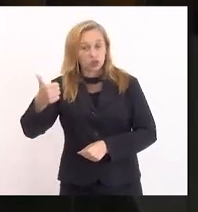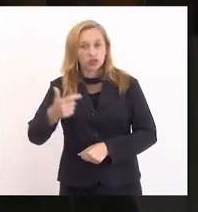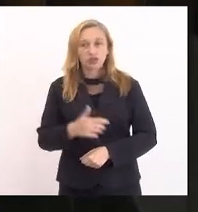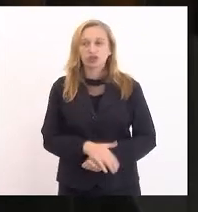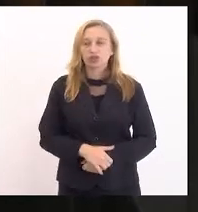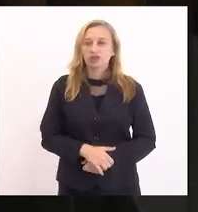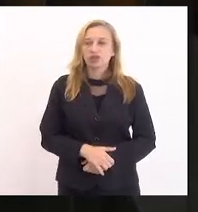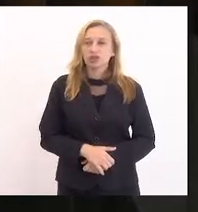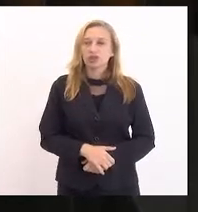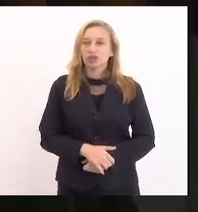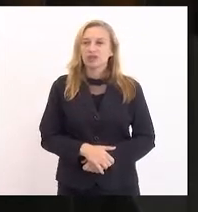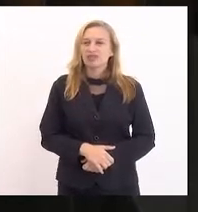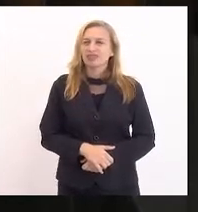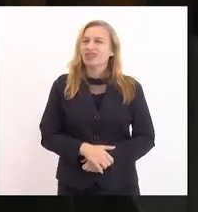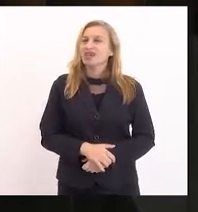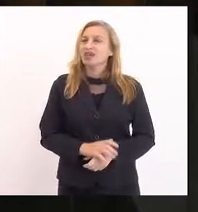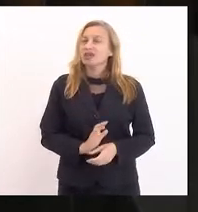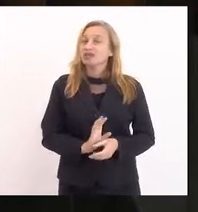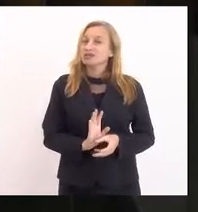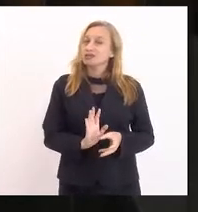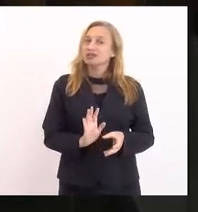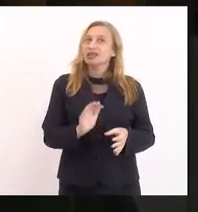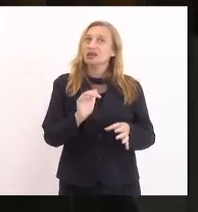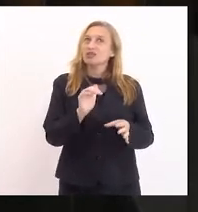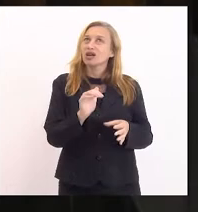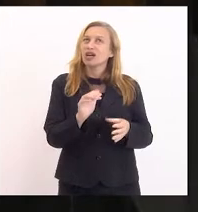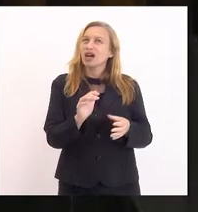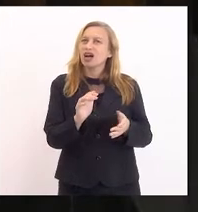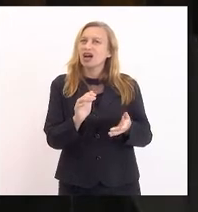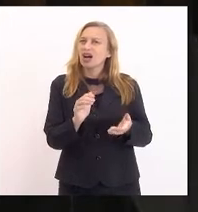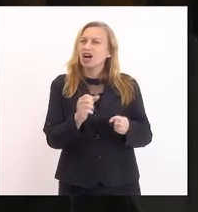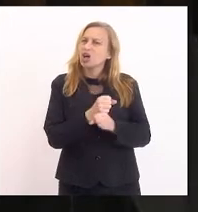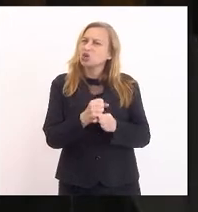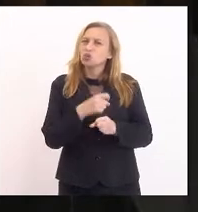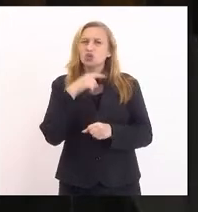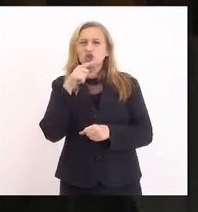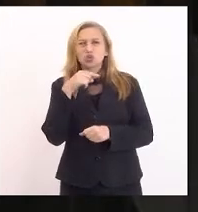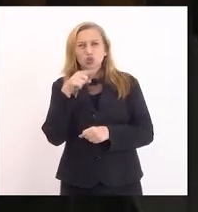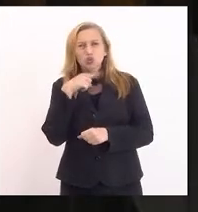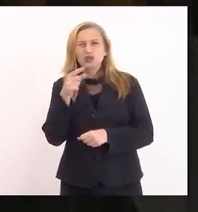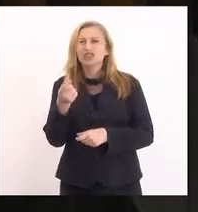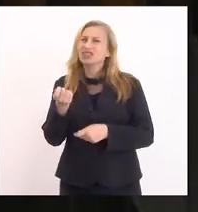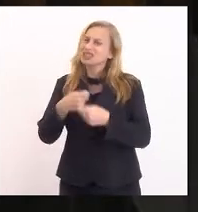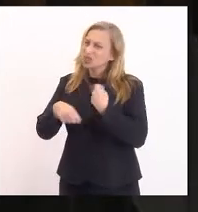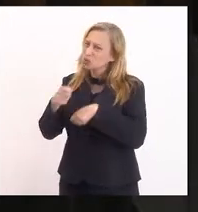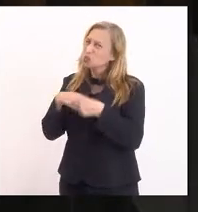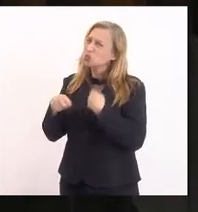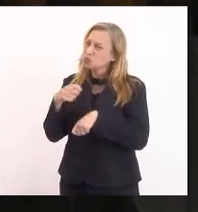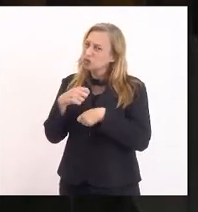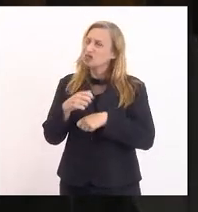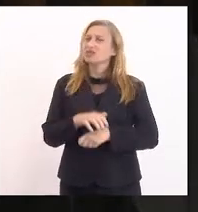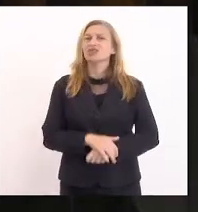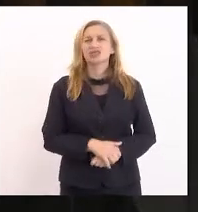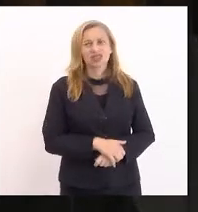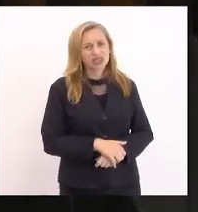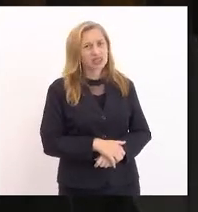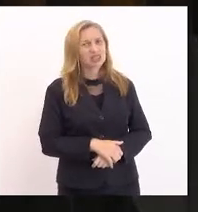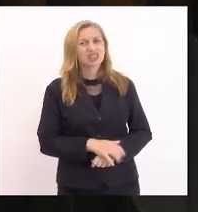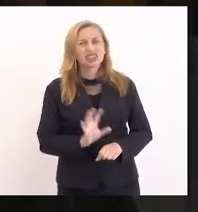é um ano de muitas incertezas econômicas, de muitas